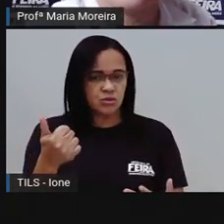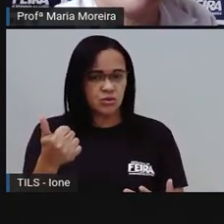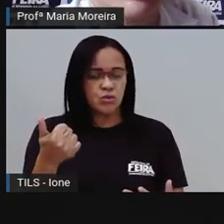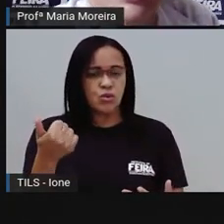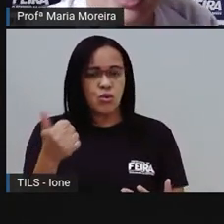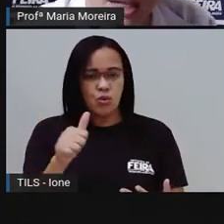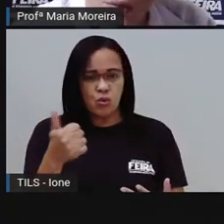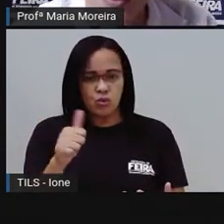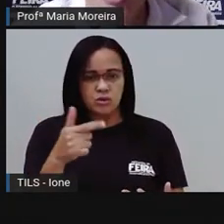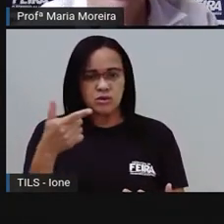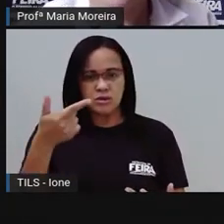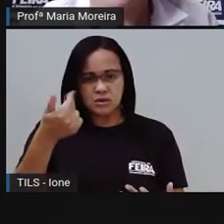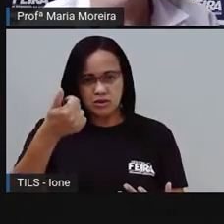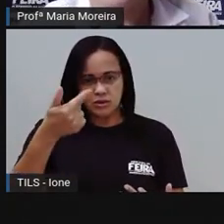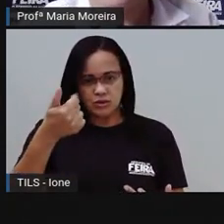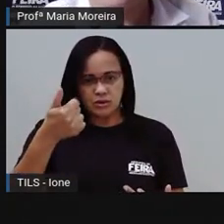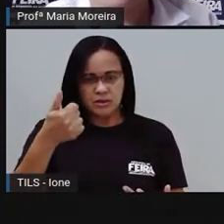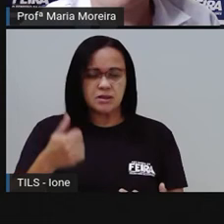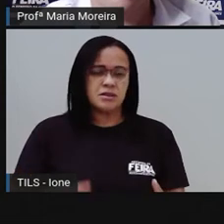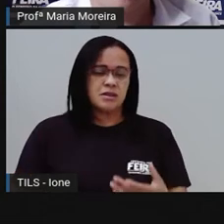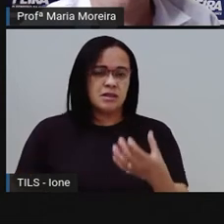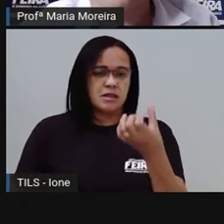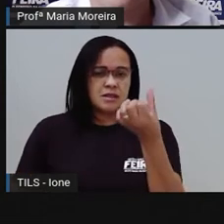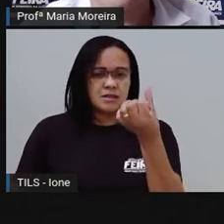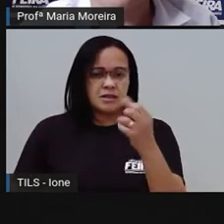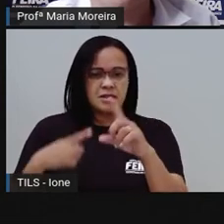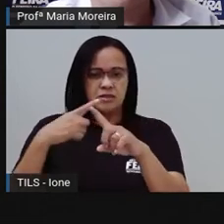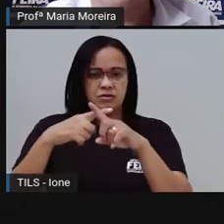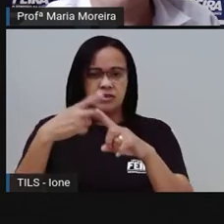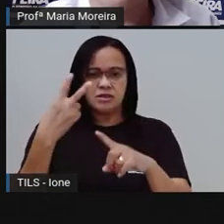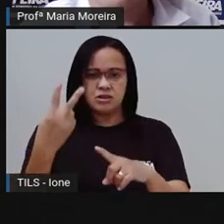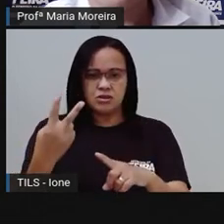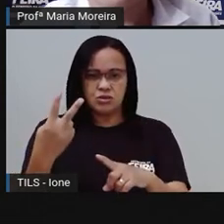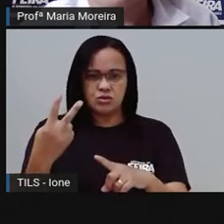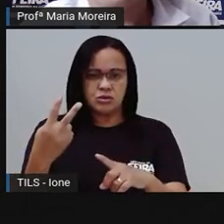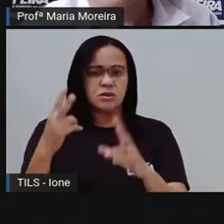doze. Então, seis vezes dois será quanto aqui, ó?